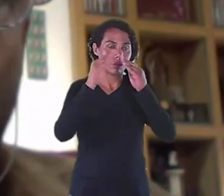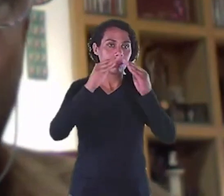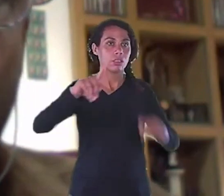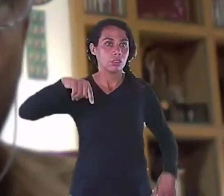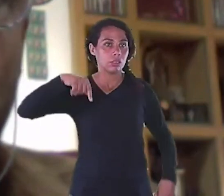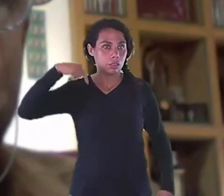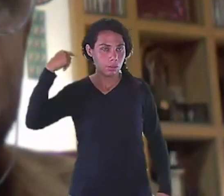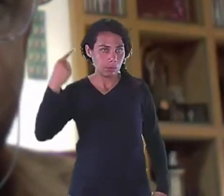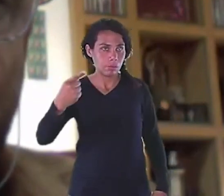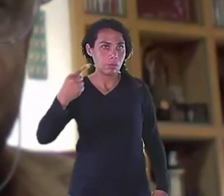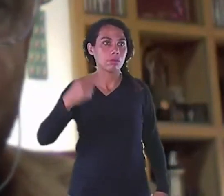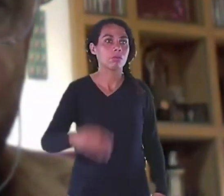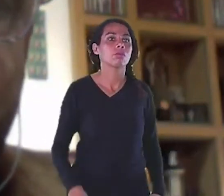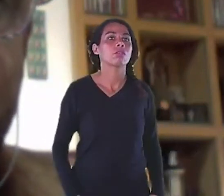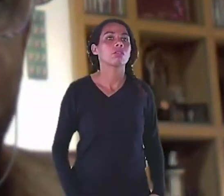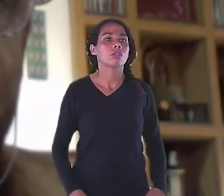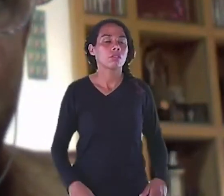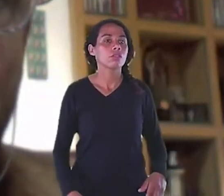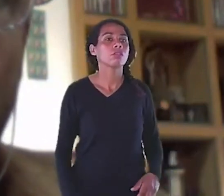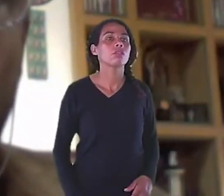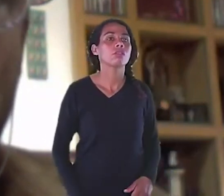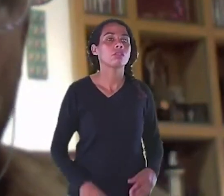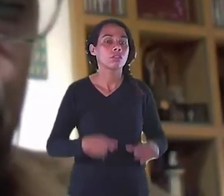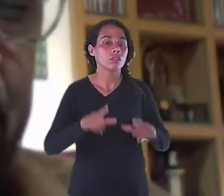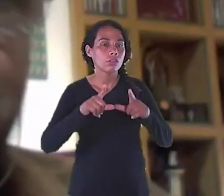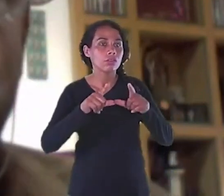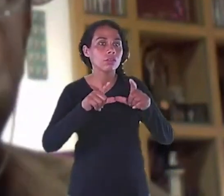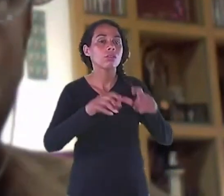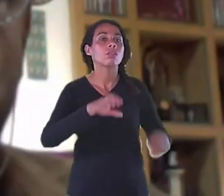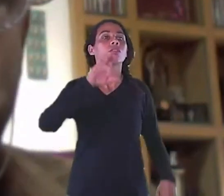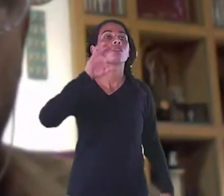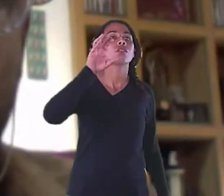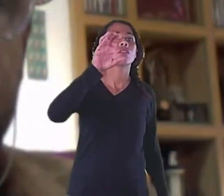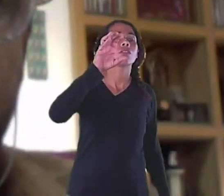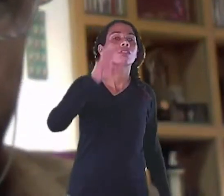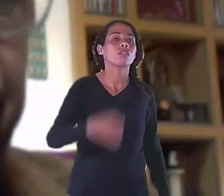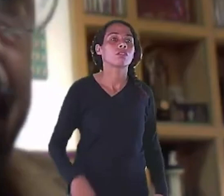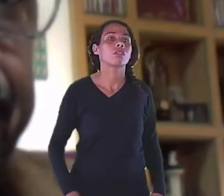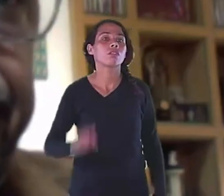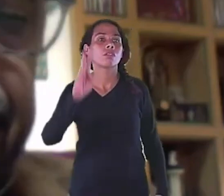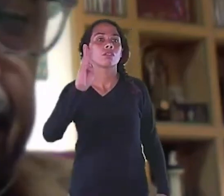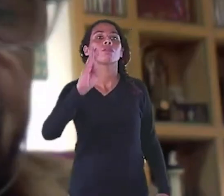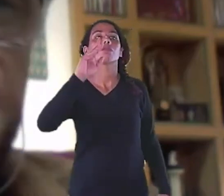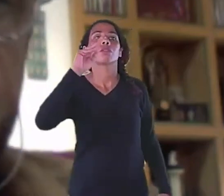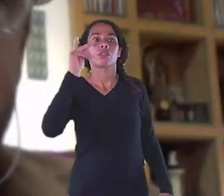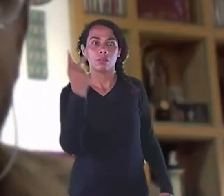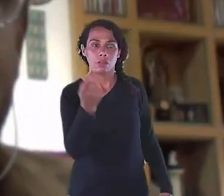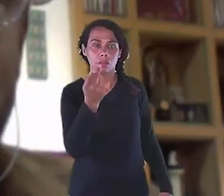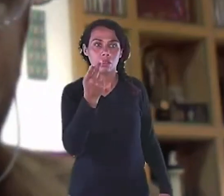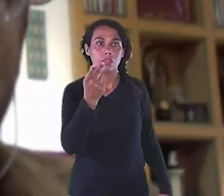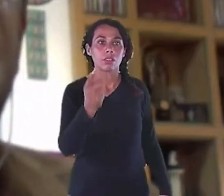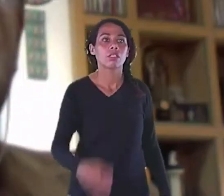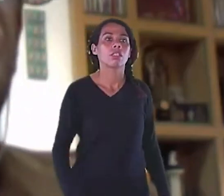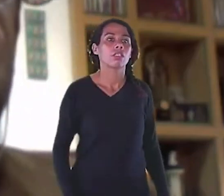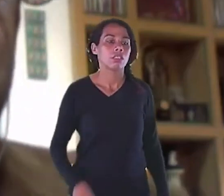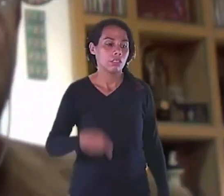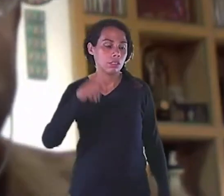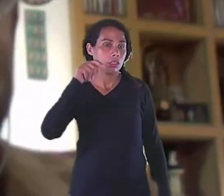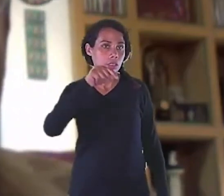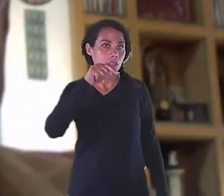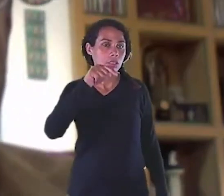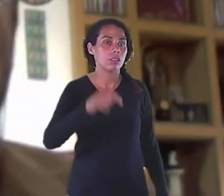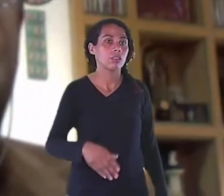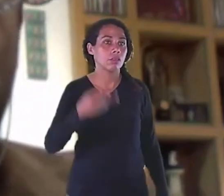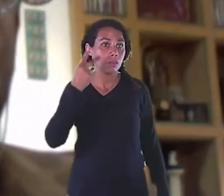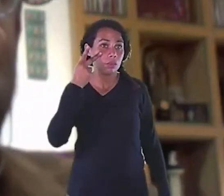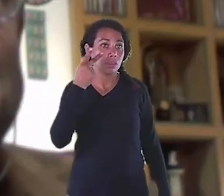casada Com um grande arquiteto Ele era restaurador Do patrimônio histórico Nacional Do IPHAN E um dia No jantar